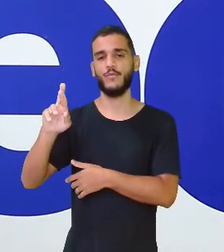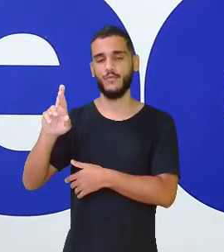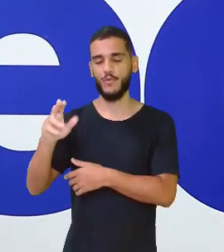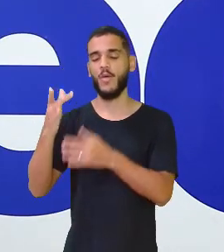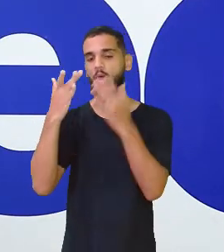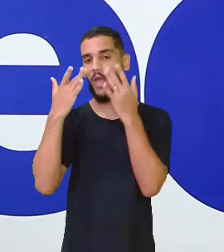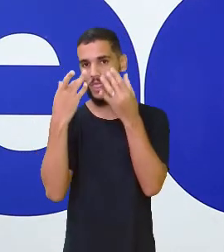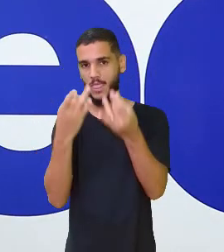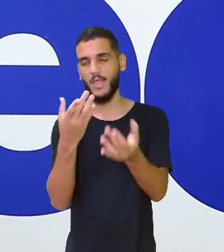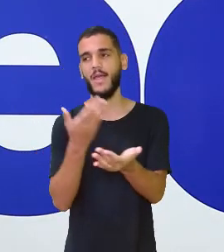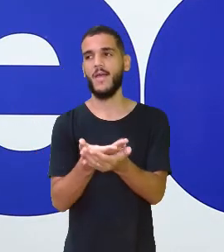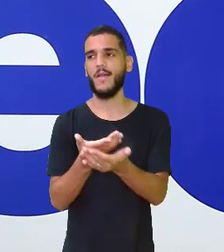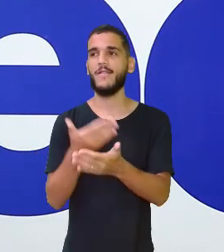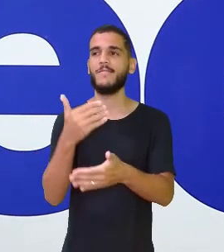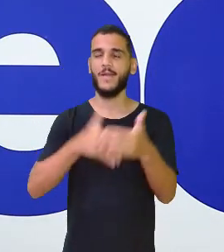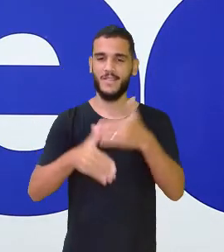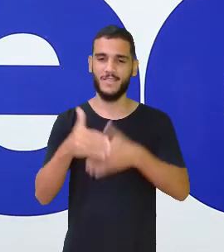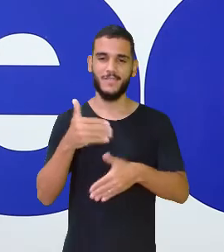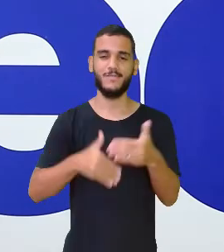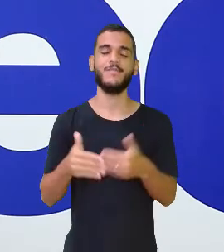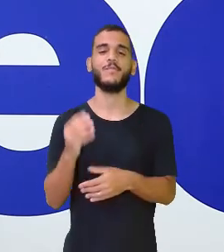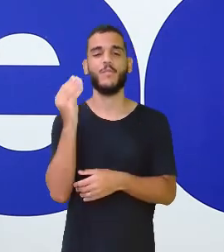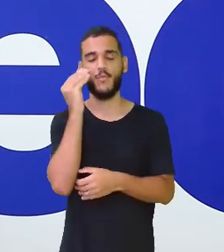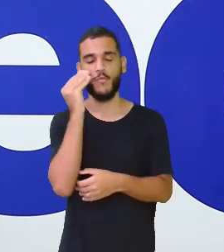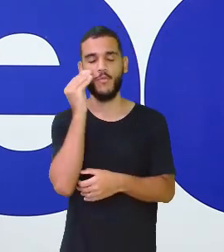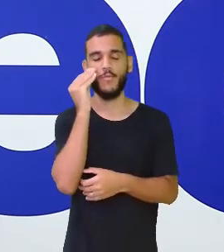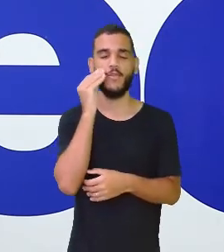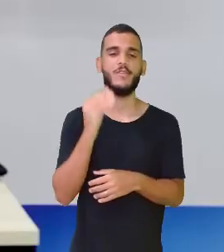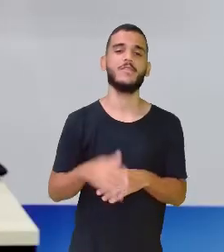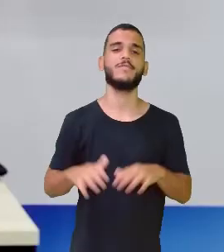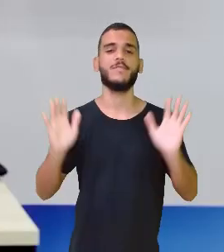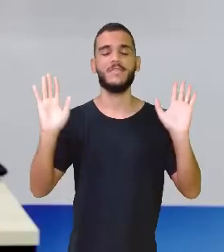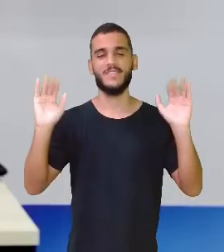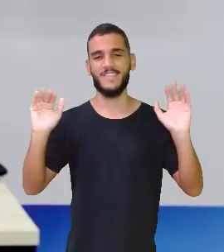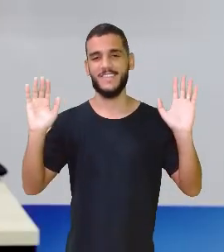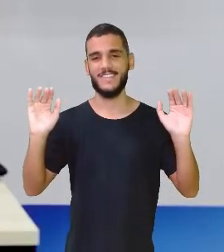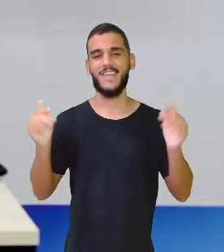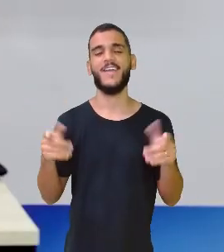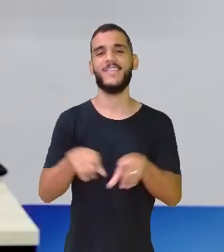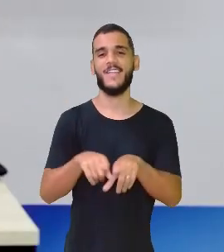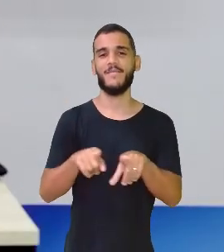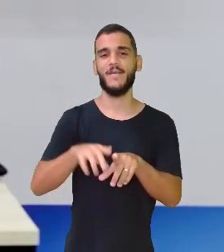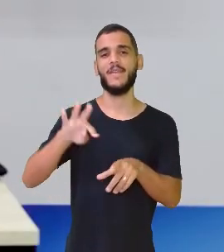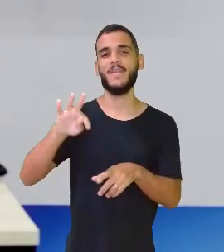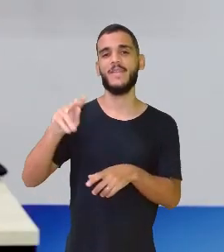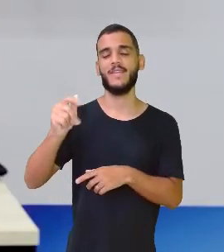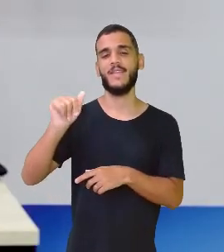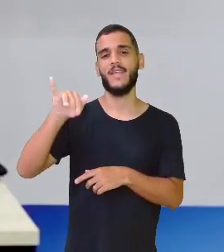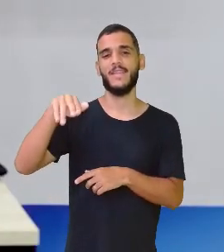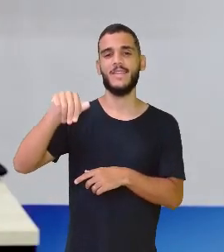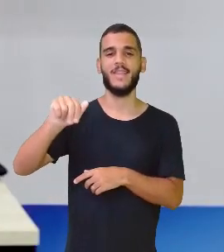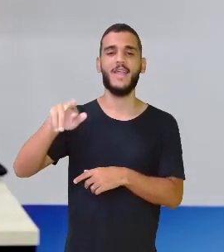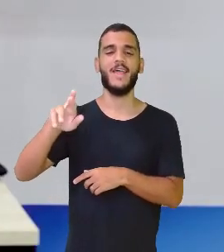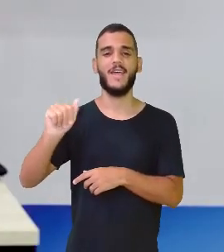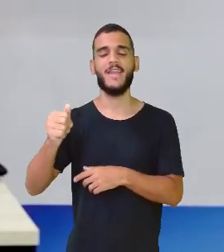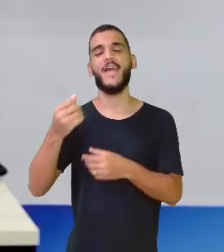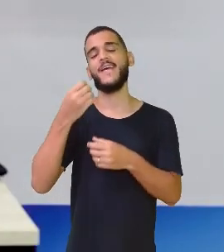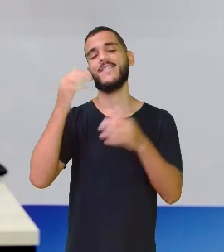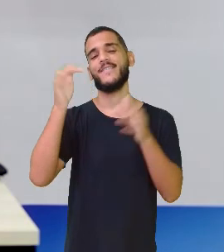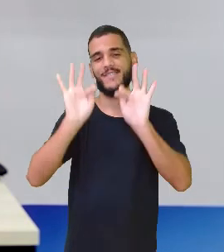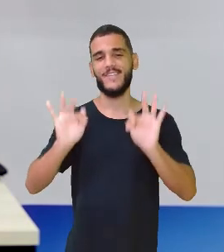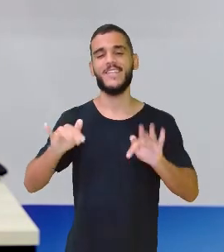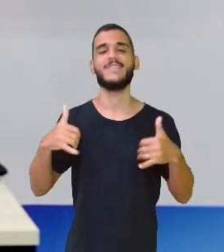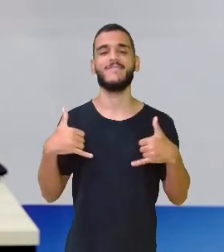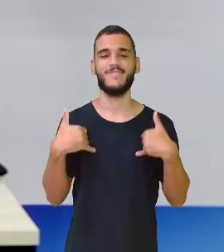aqui no chat e participando da aula. Beijo, Arthur. É isso aí. Beijo pra Arthur. Tainara, é seu aniversário hoje. Feliz